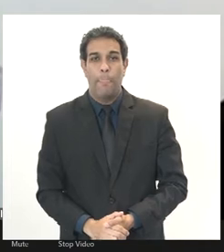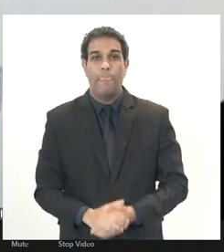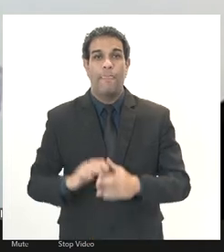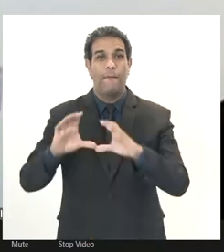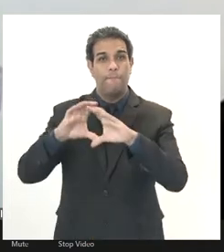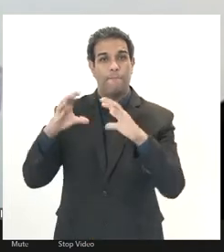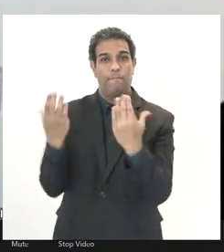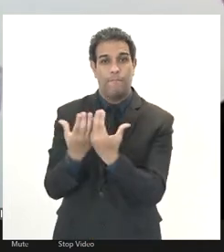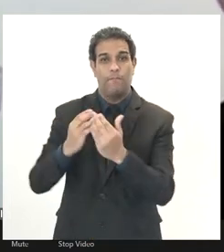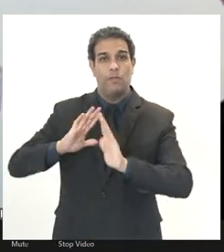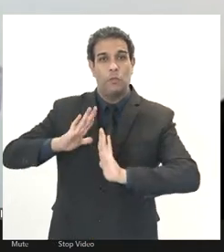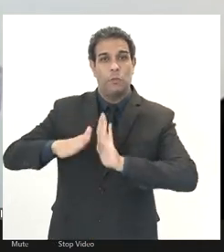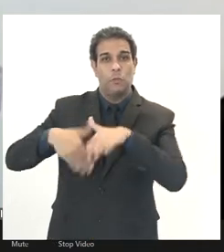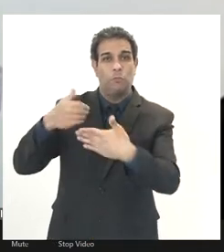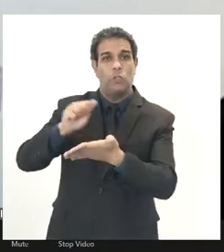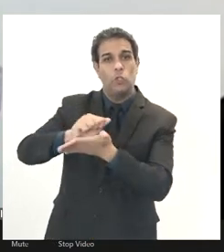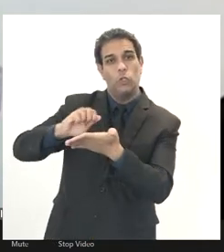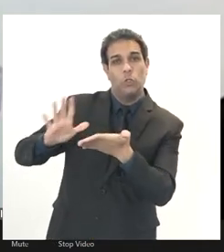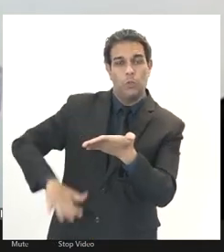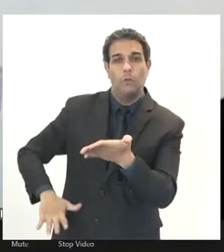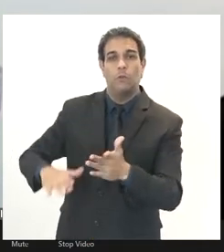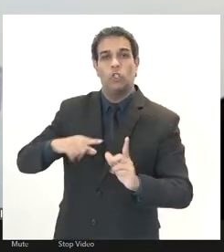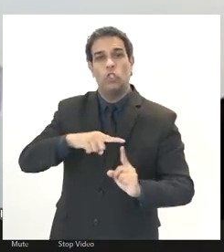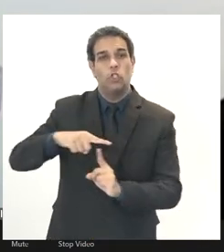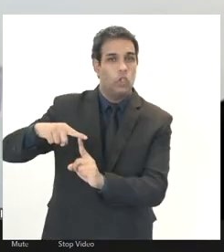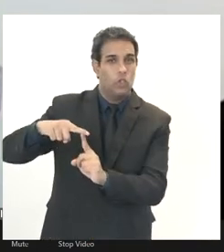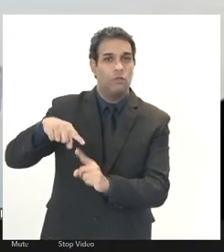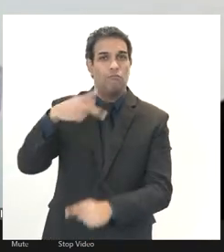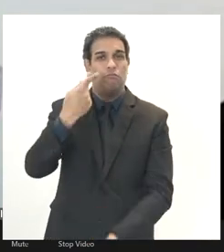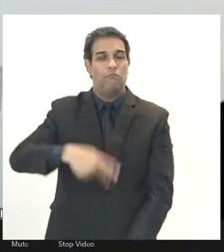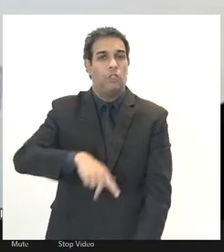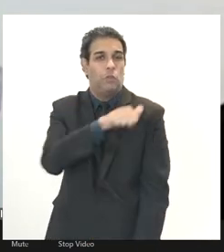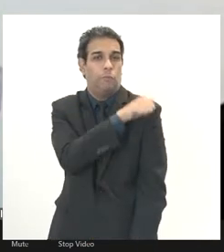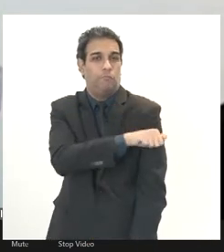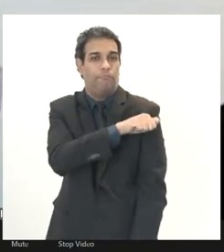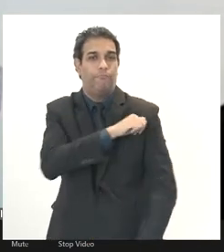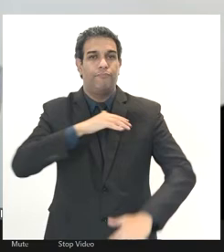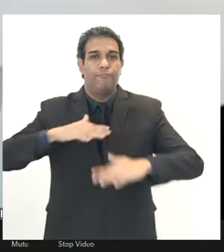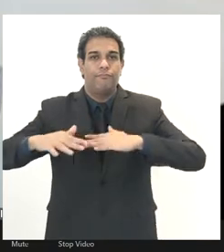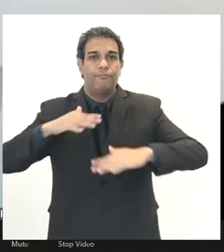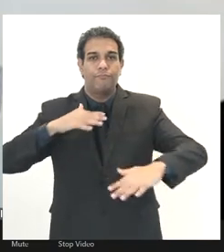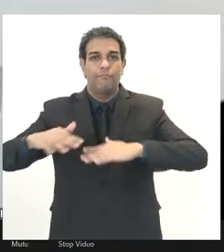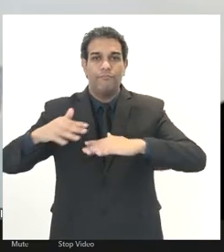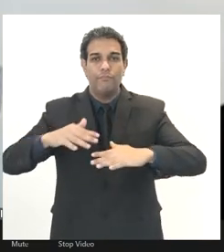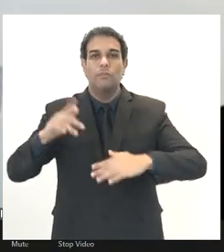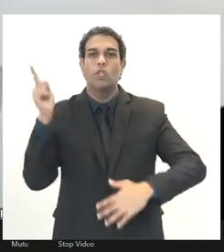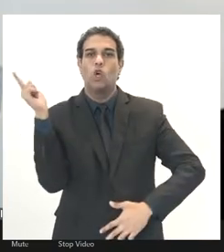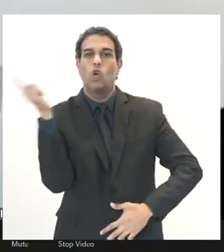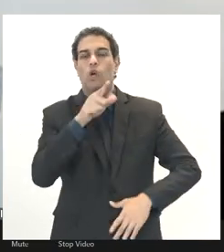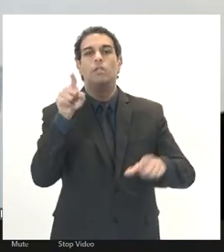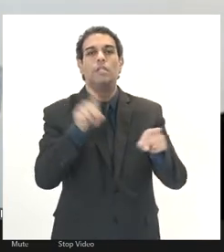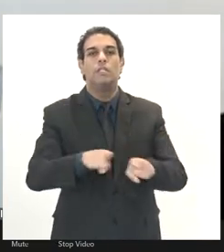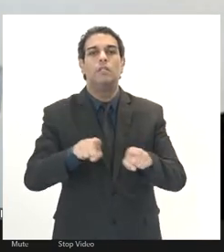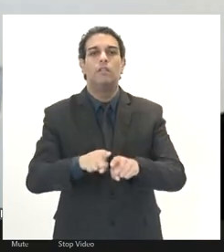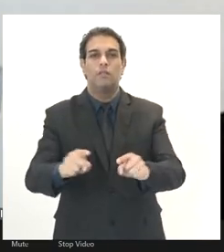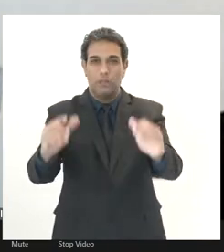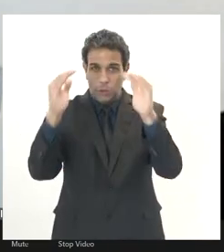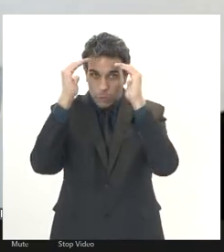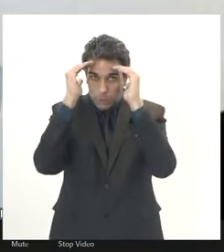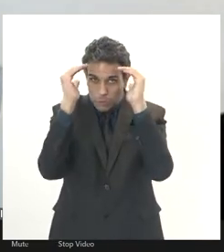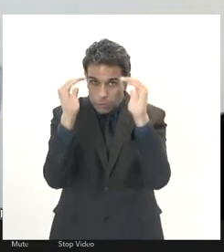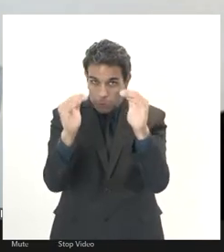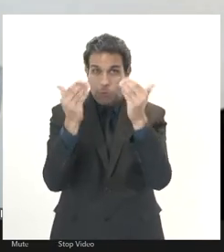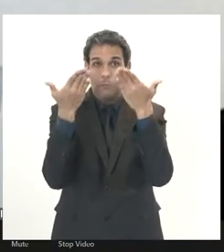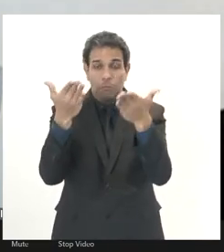das Carreiras e Atividades Típicas de Estado, o Movimento Basta, e, com muita honra também,